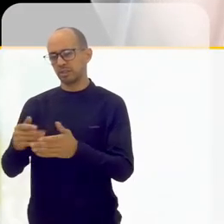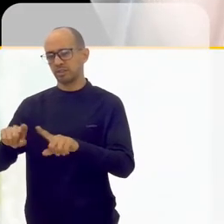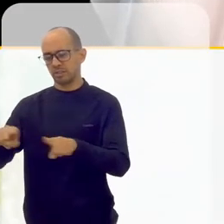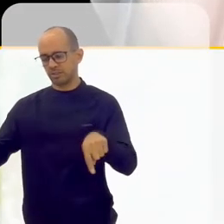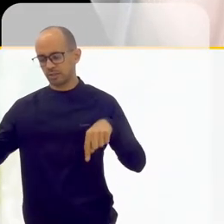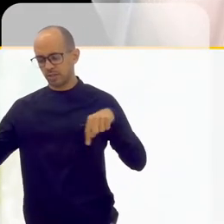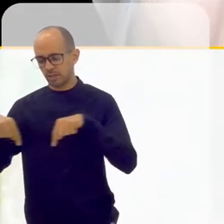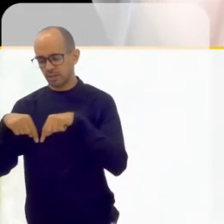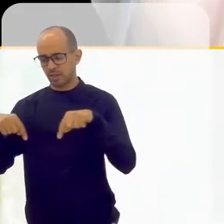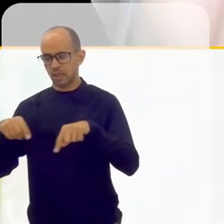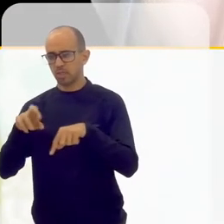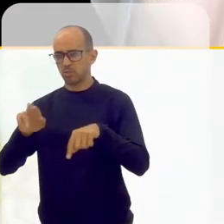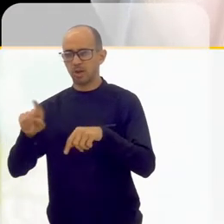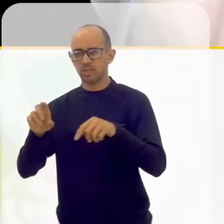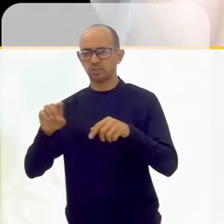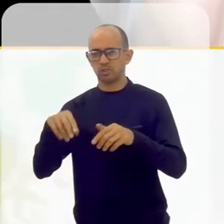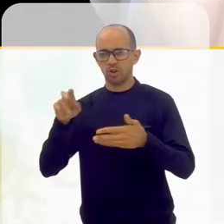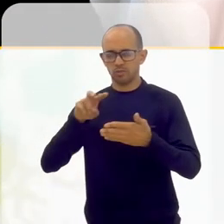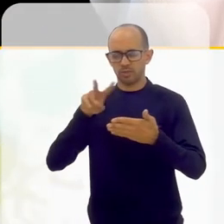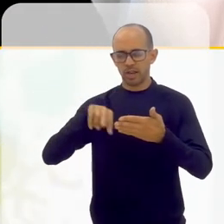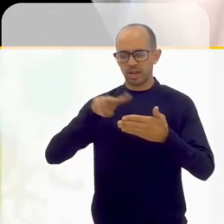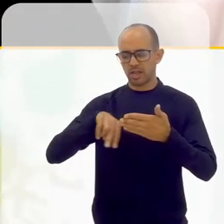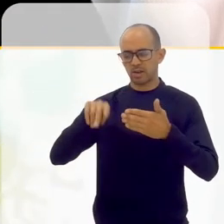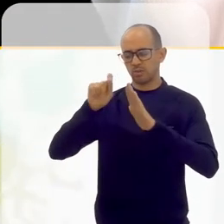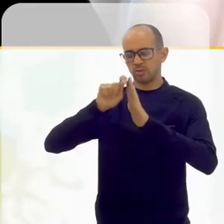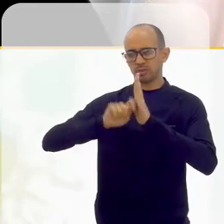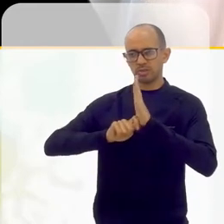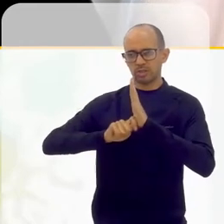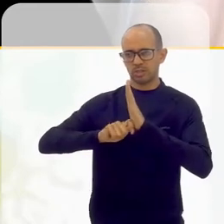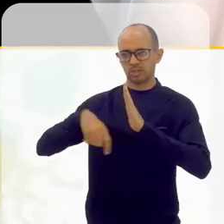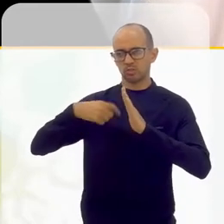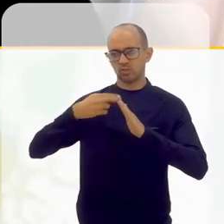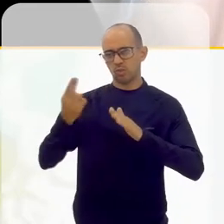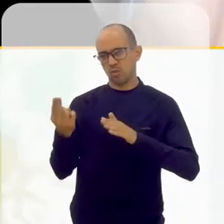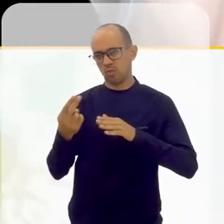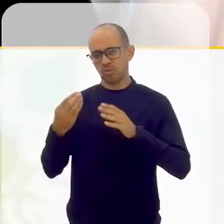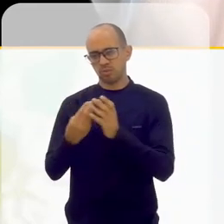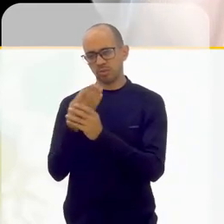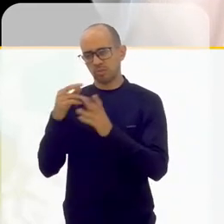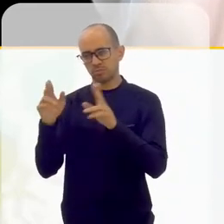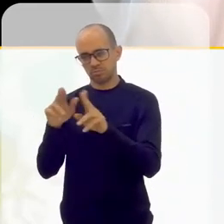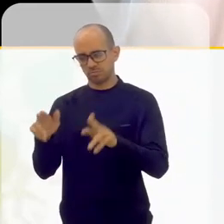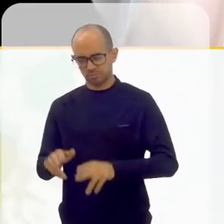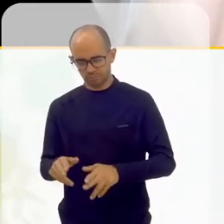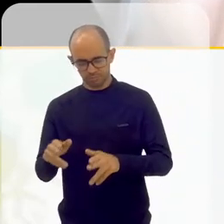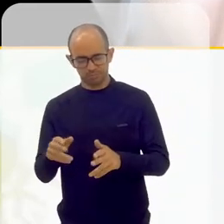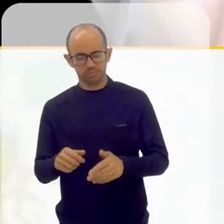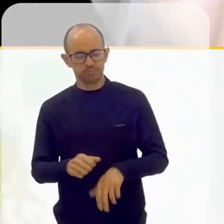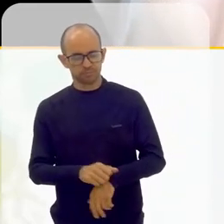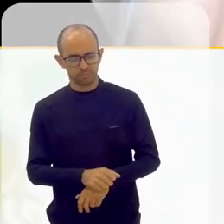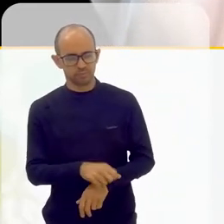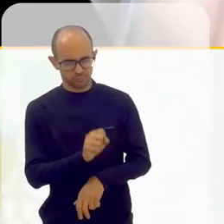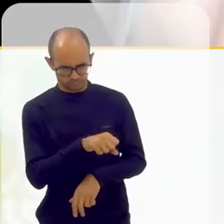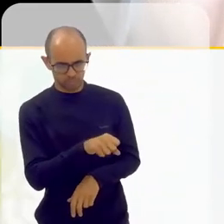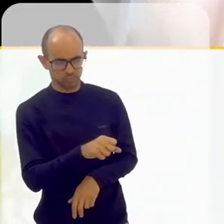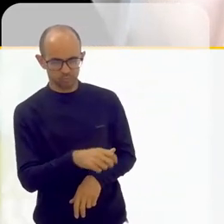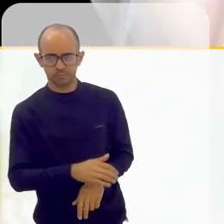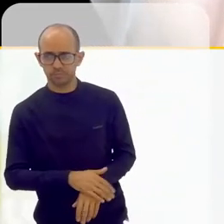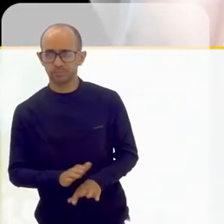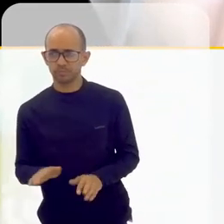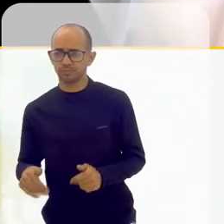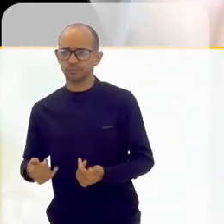não é só fazer um sketch ou ler um texto ou criar um personagem para uma sala da minha escola. leitura dramatizada, né?